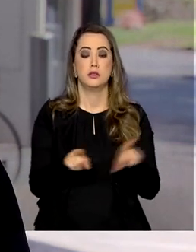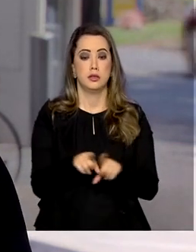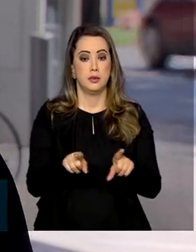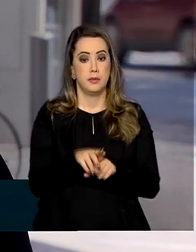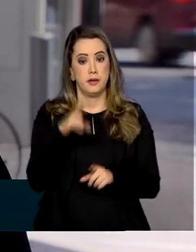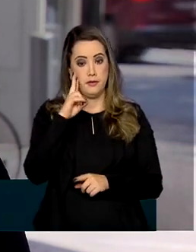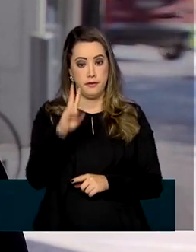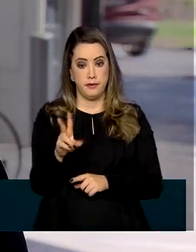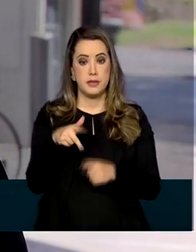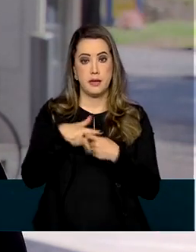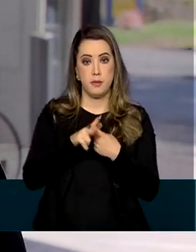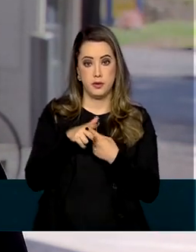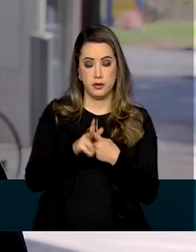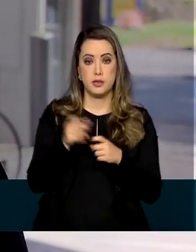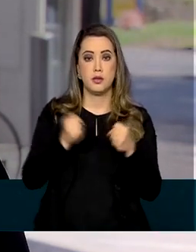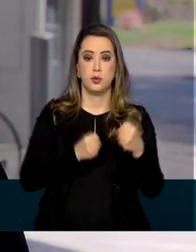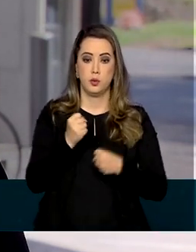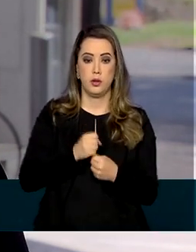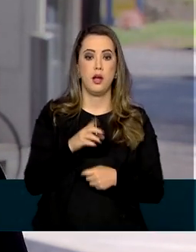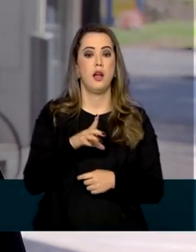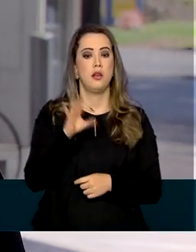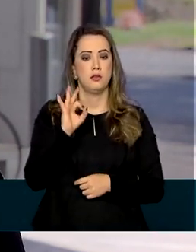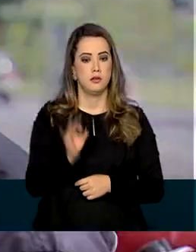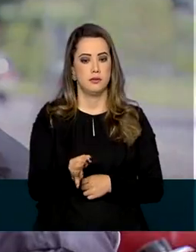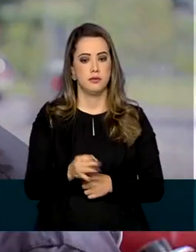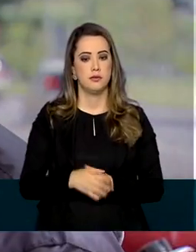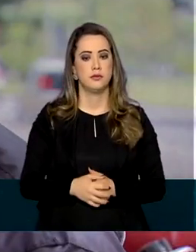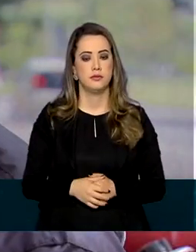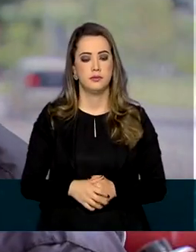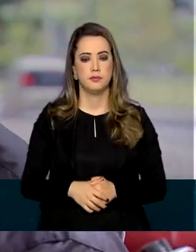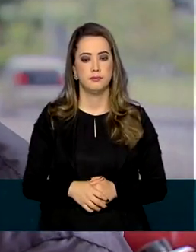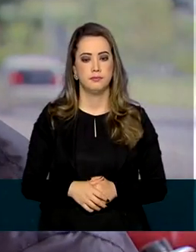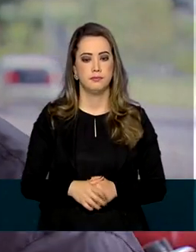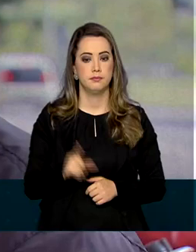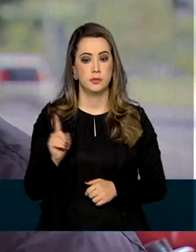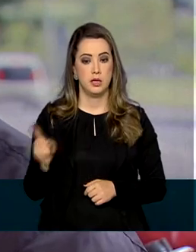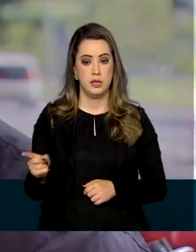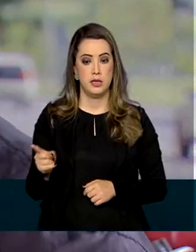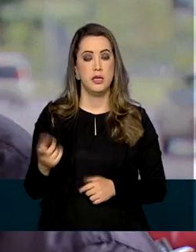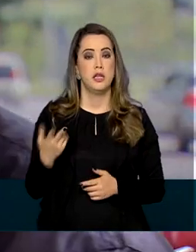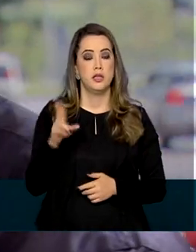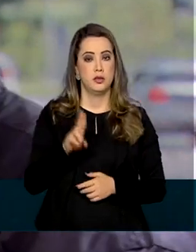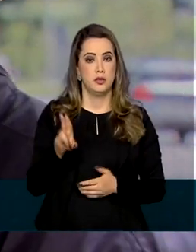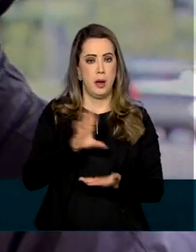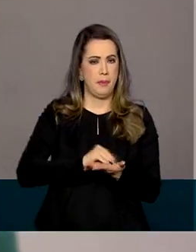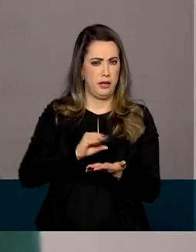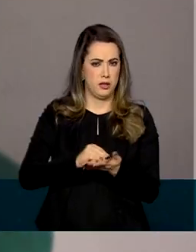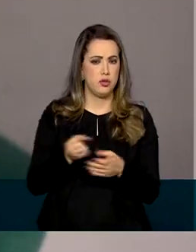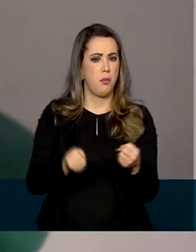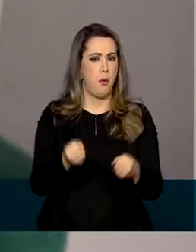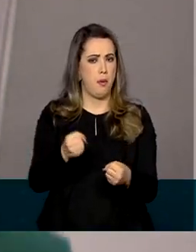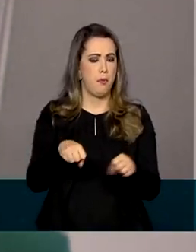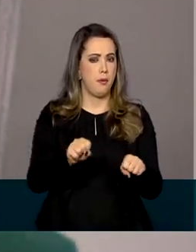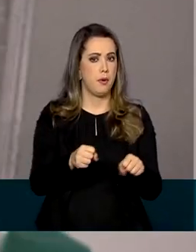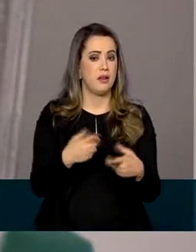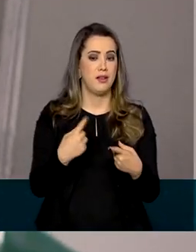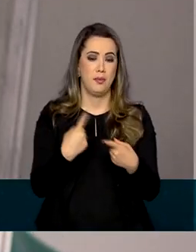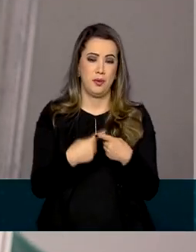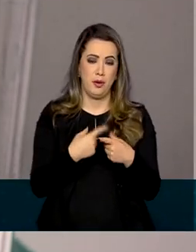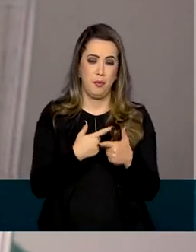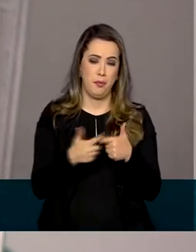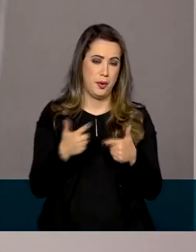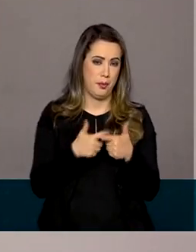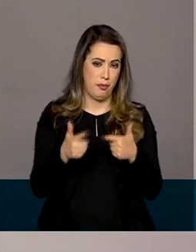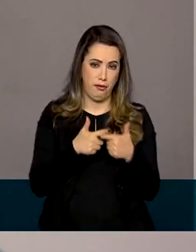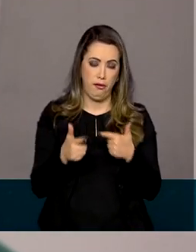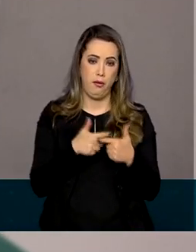a manutenção do veículo está em dia, que é uma coisa bastante importante. Este motorista de aplicativo aprendeu a lição. Depois de ter prejuízos